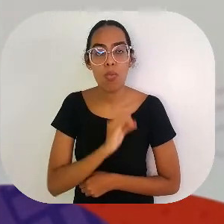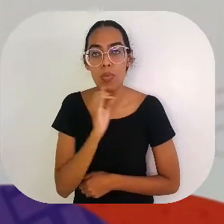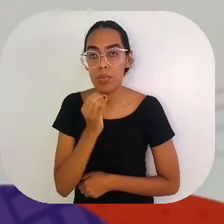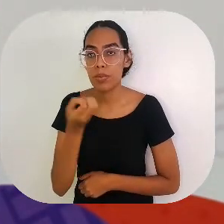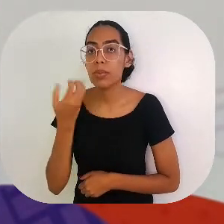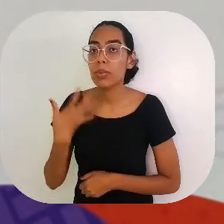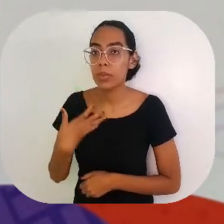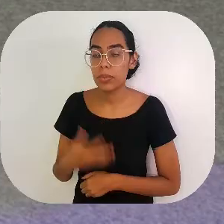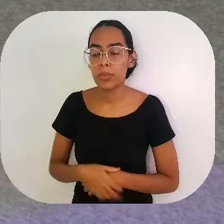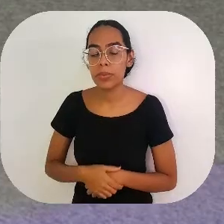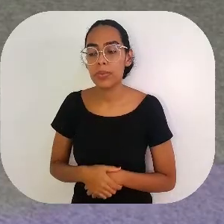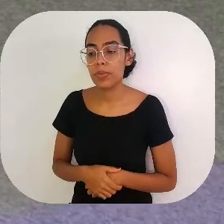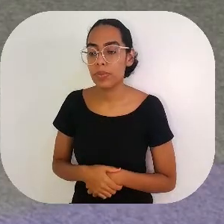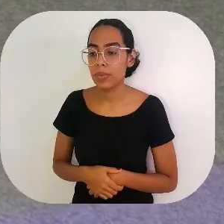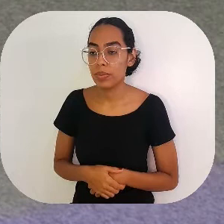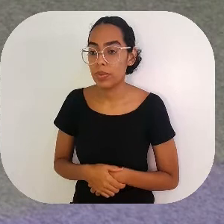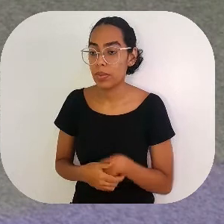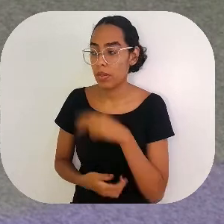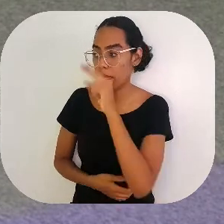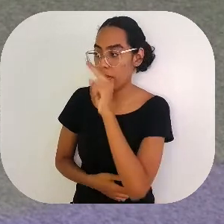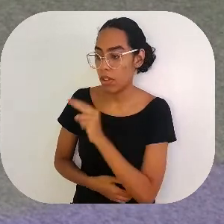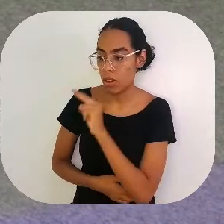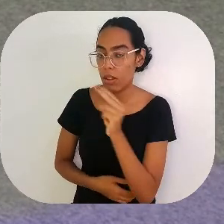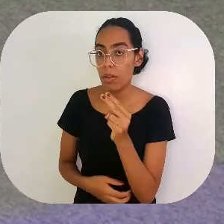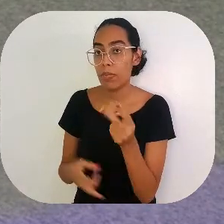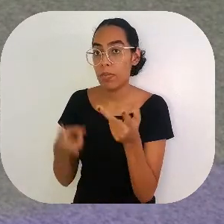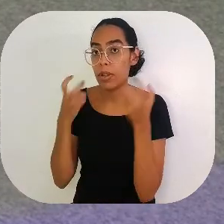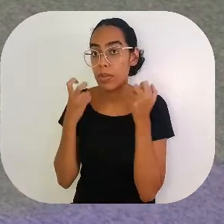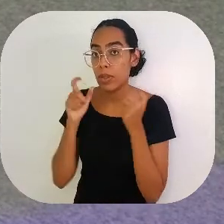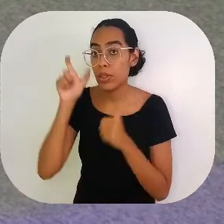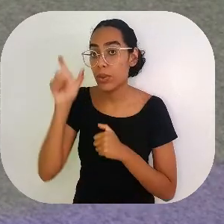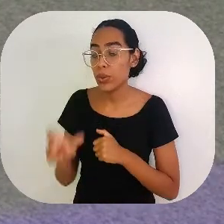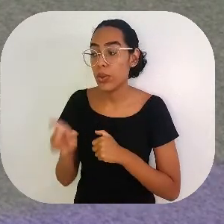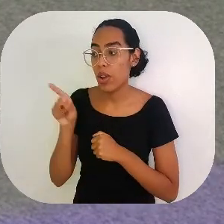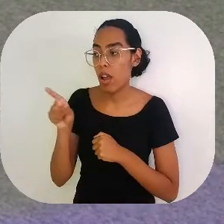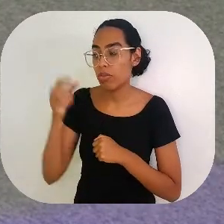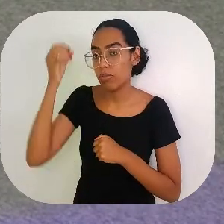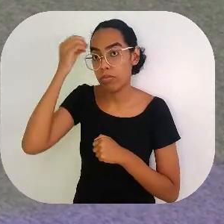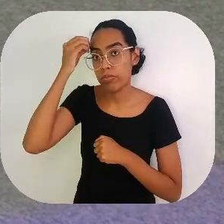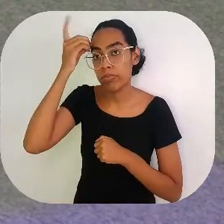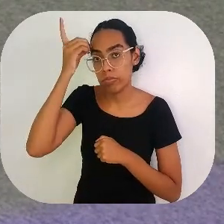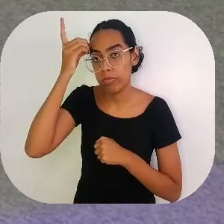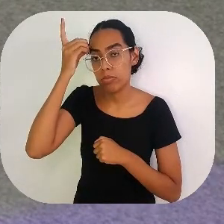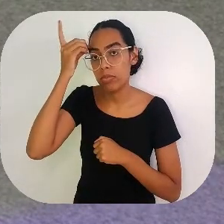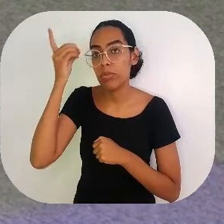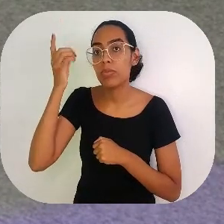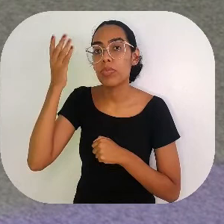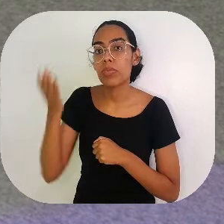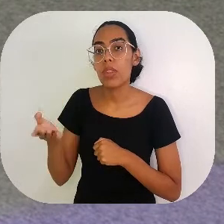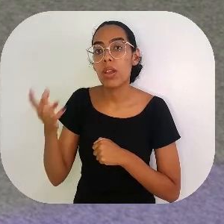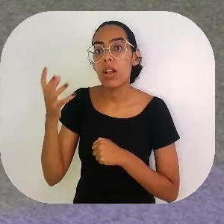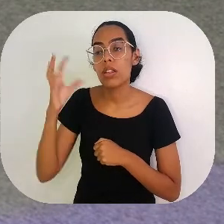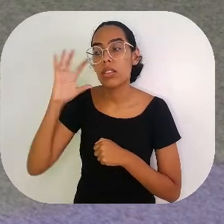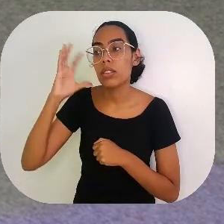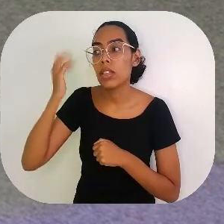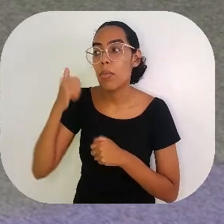Diga, meu filho. Seu padre, eu percebi. Eu percebi que o senhor tem um dom. O senhor tem um dom de